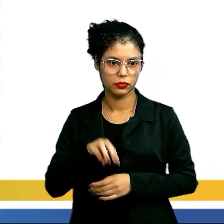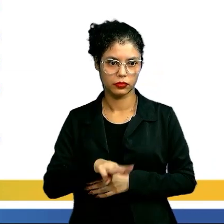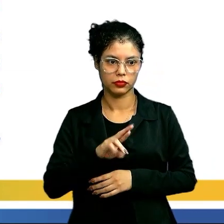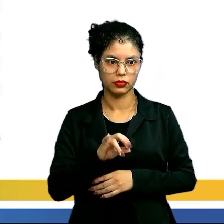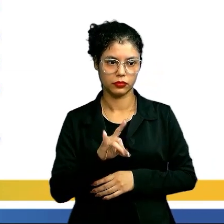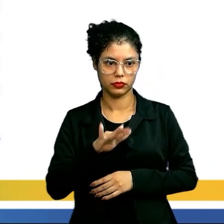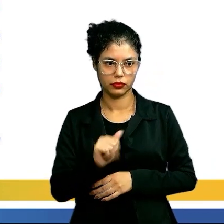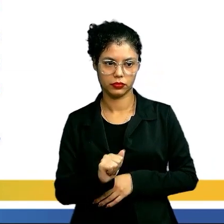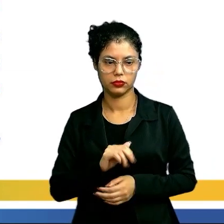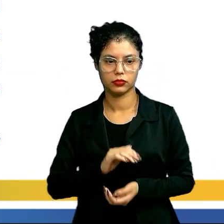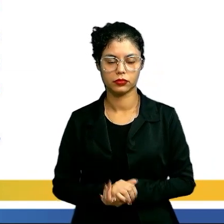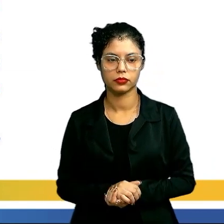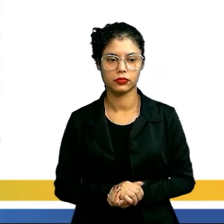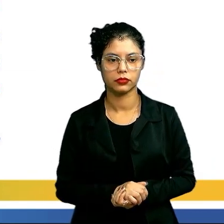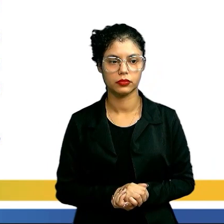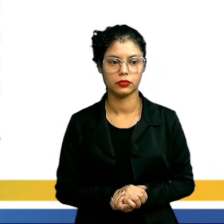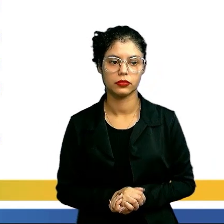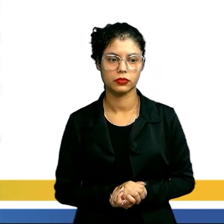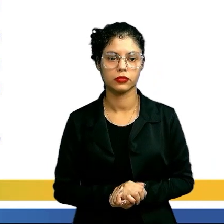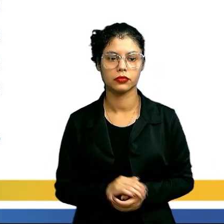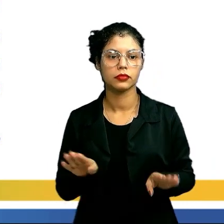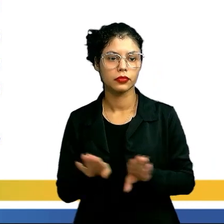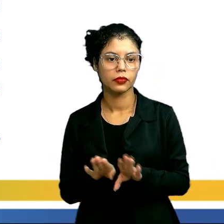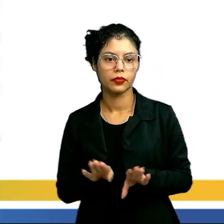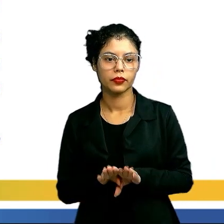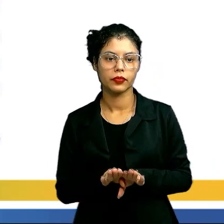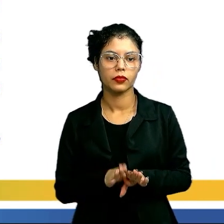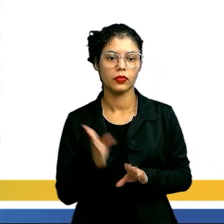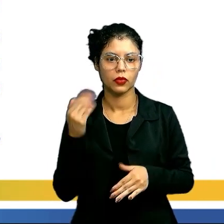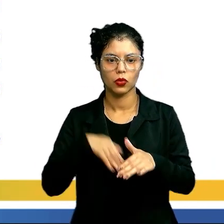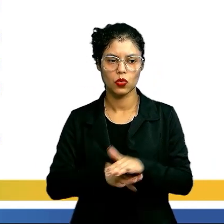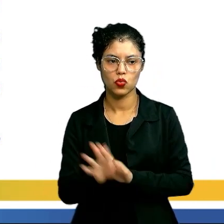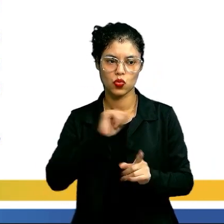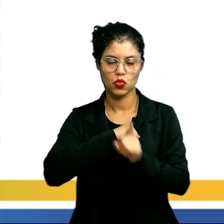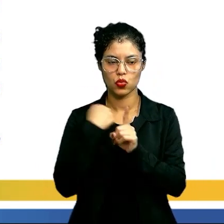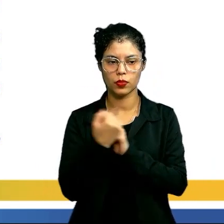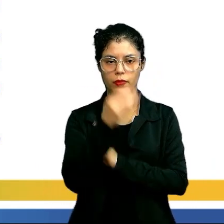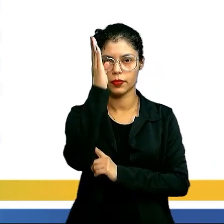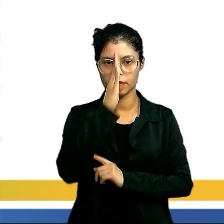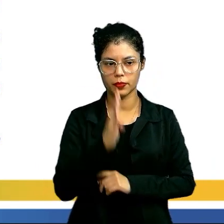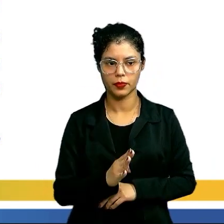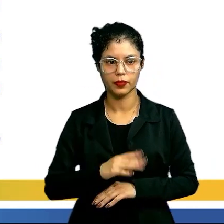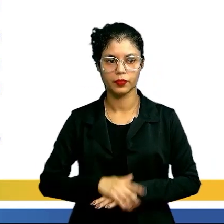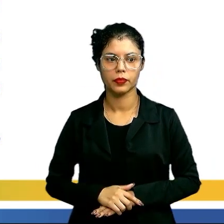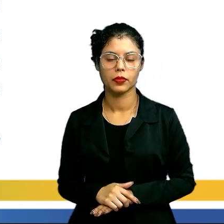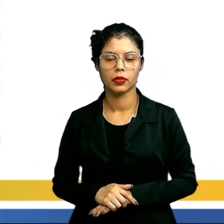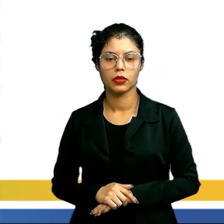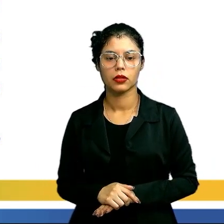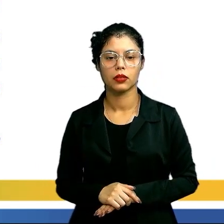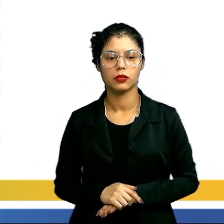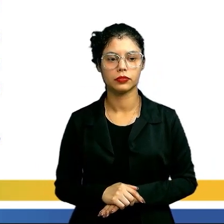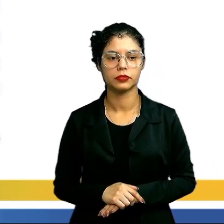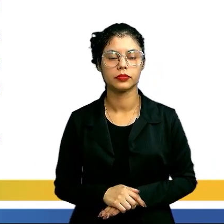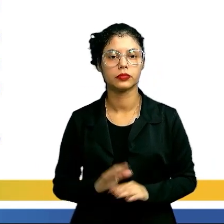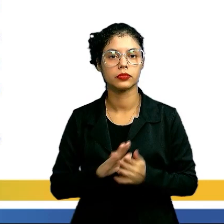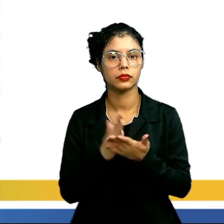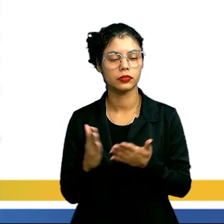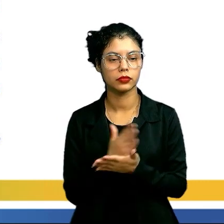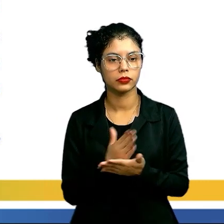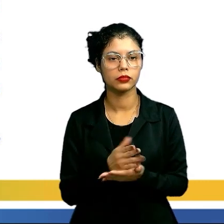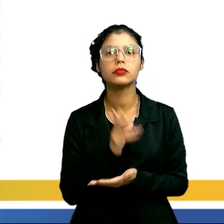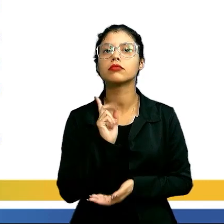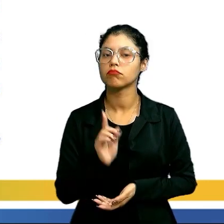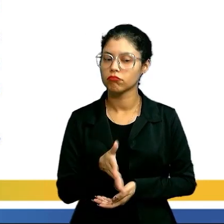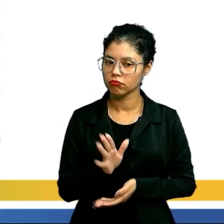Rita Kell, O Ressentimento Camuflado da Sociedade Brasileira. É um livro que